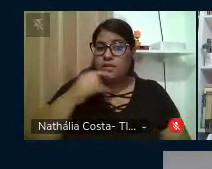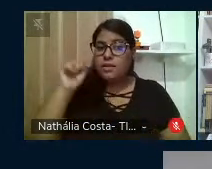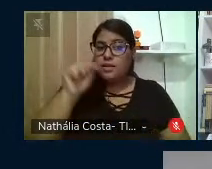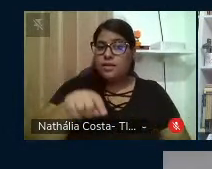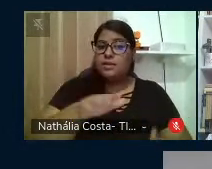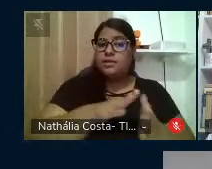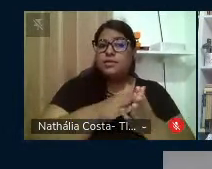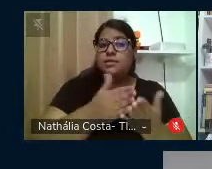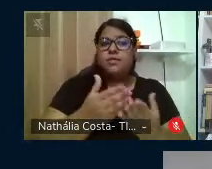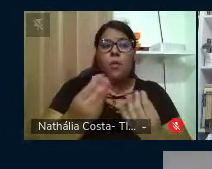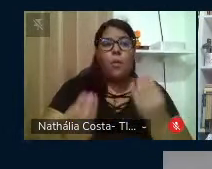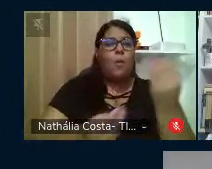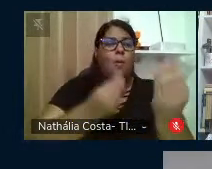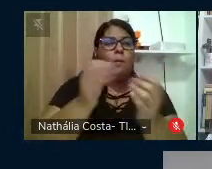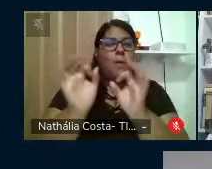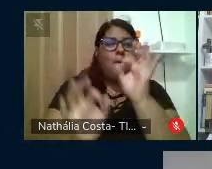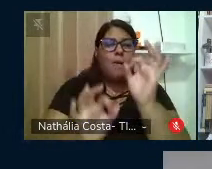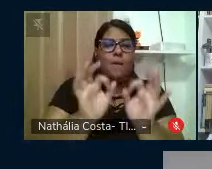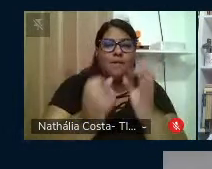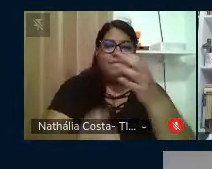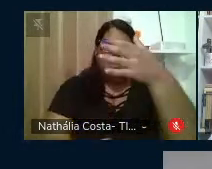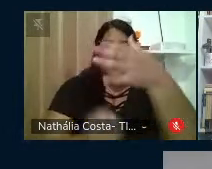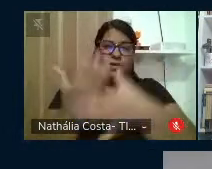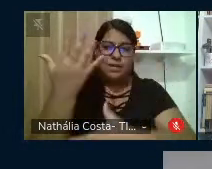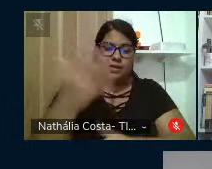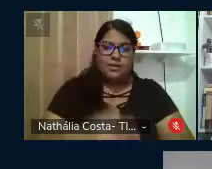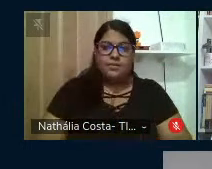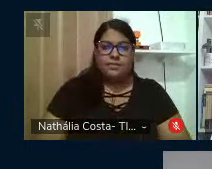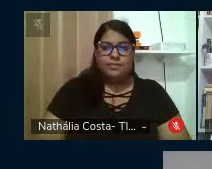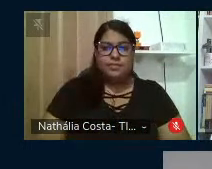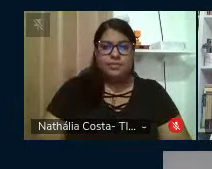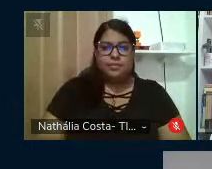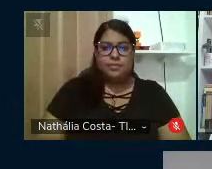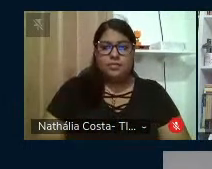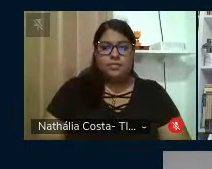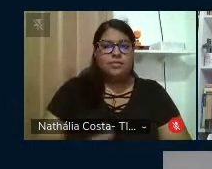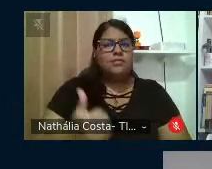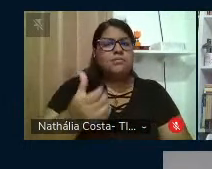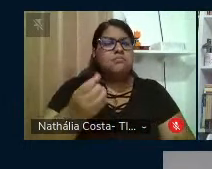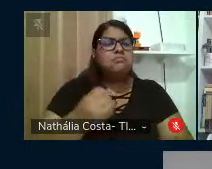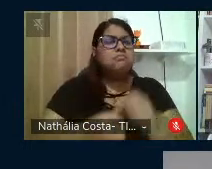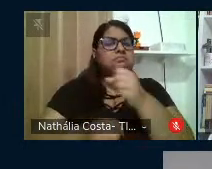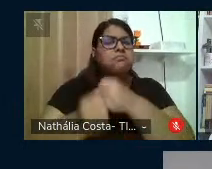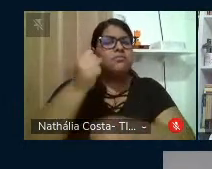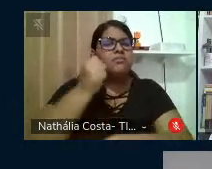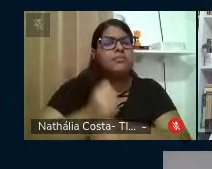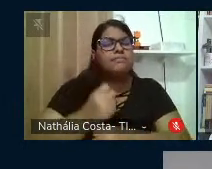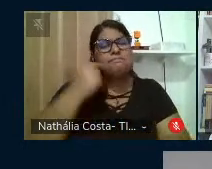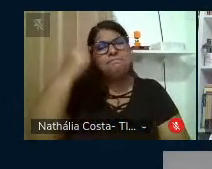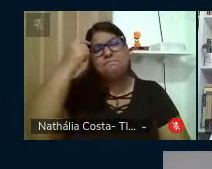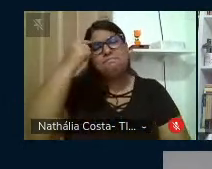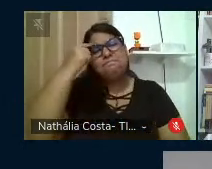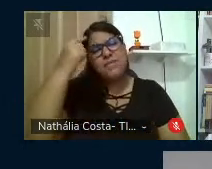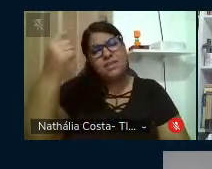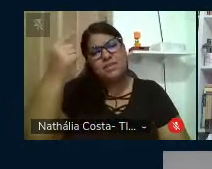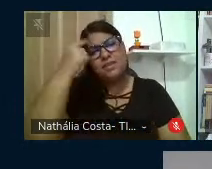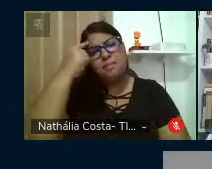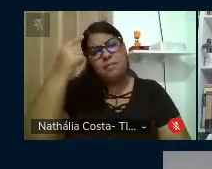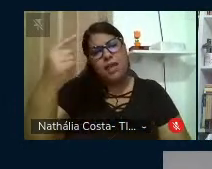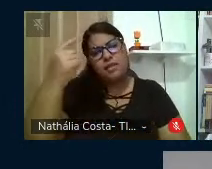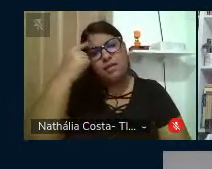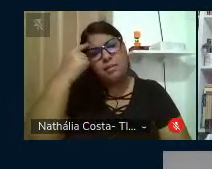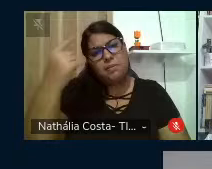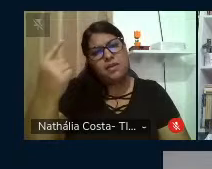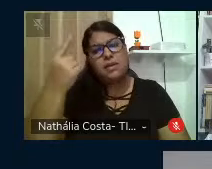e como ele foi criado. Há dez anos, eu venho me perguntando muito, vinha me perguntando